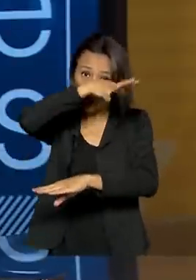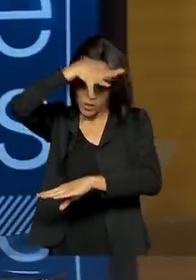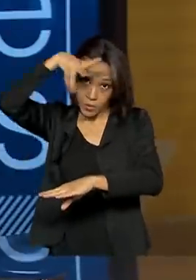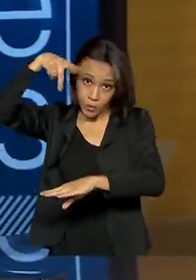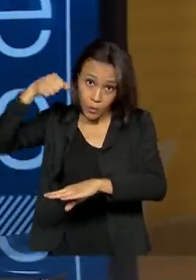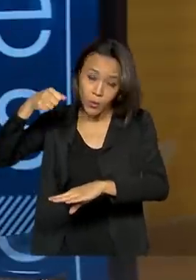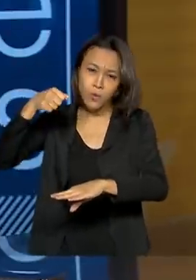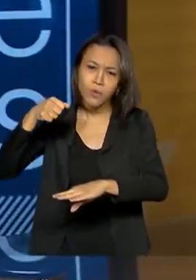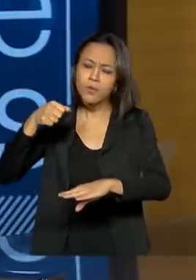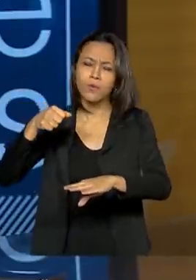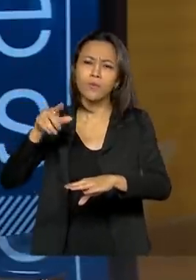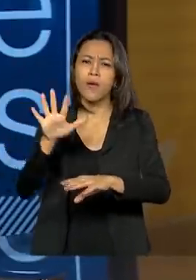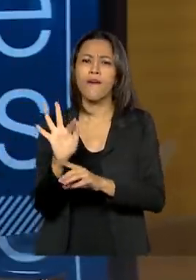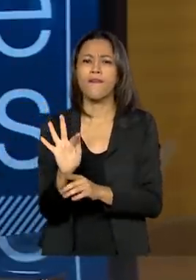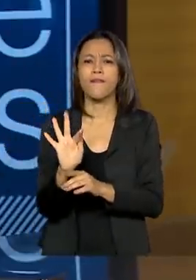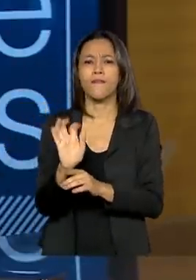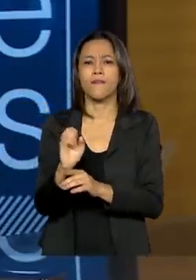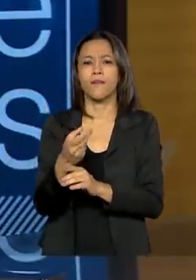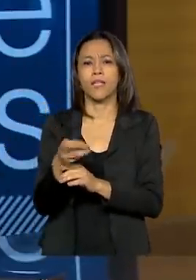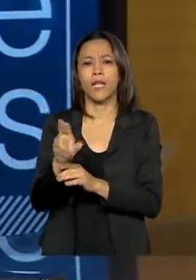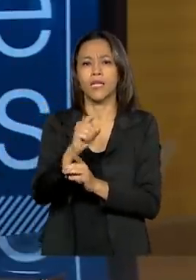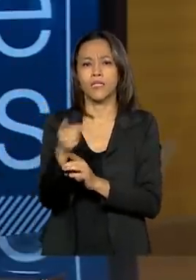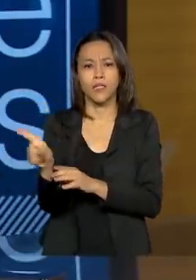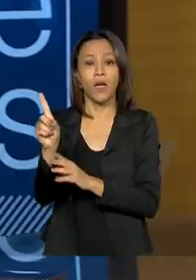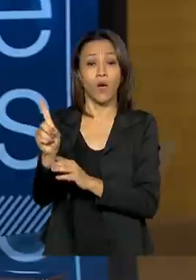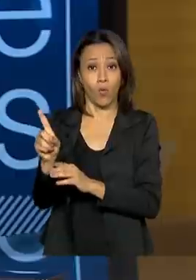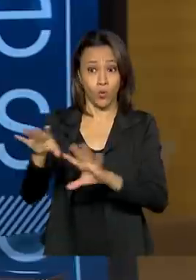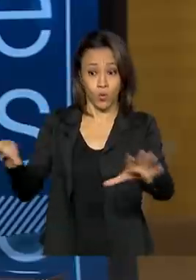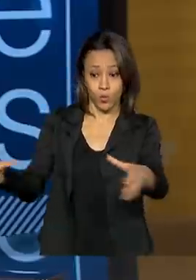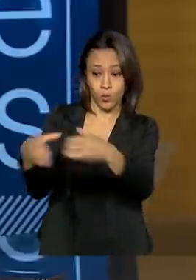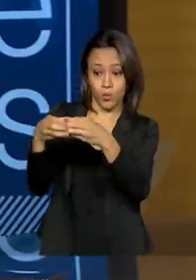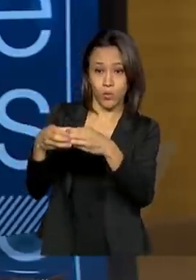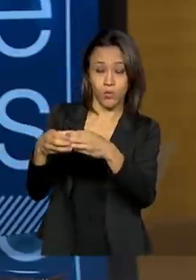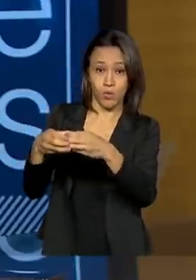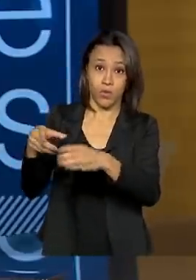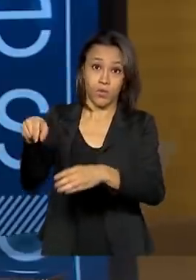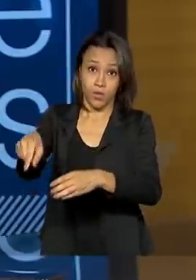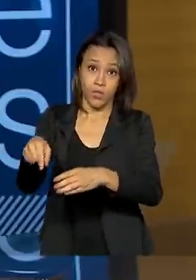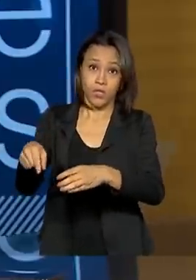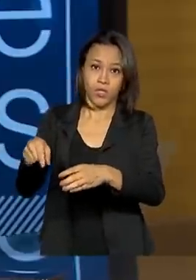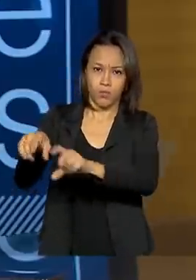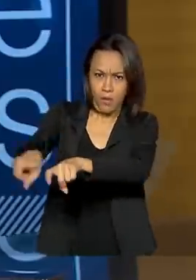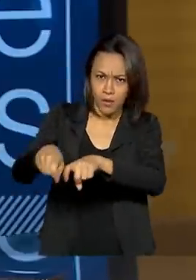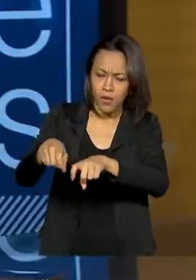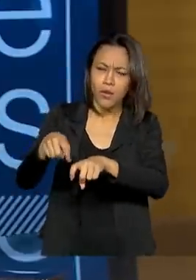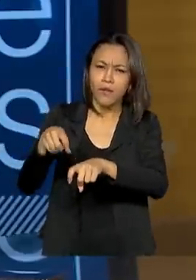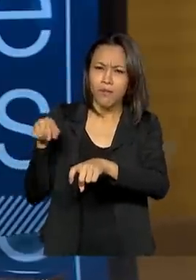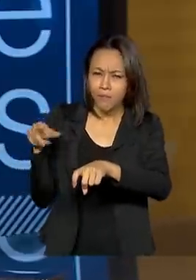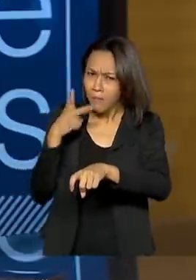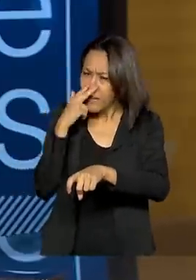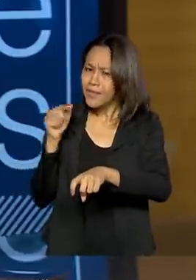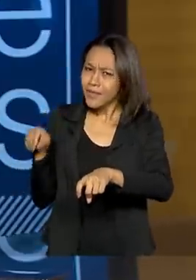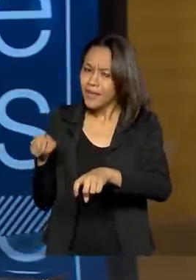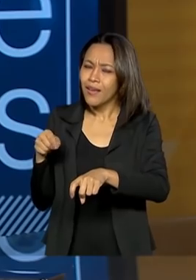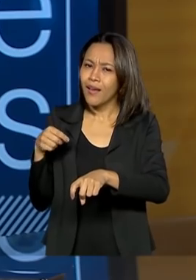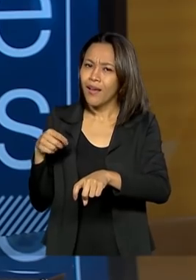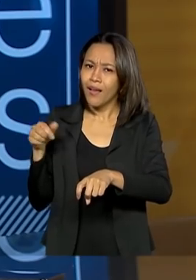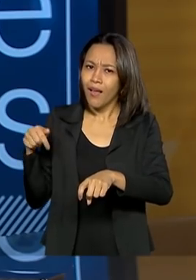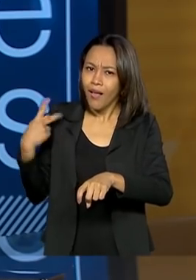Produtores Agrícolas do Estado. Isso mostra que a FUNAI quer distender um pouco essas